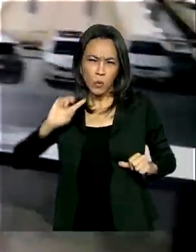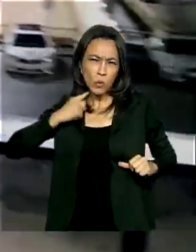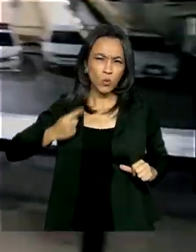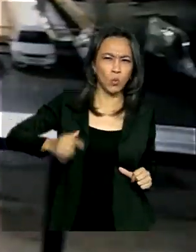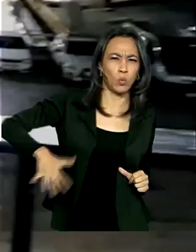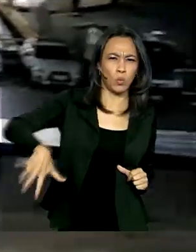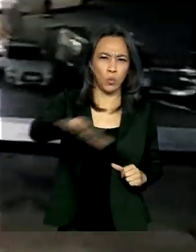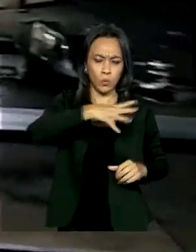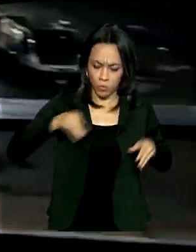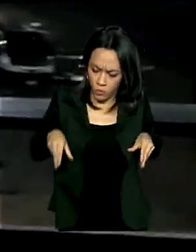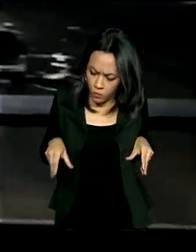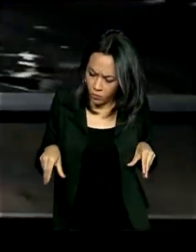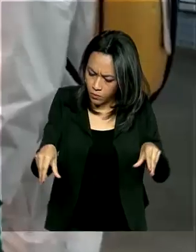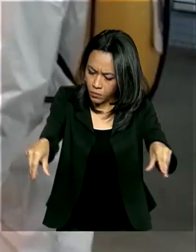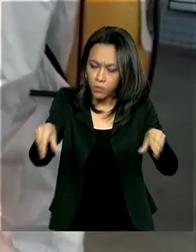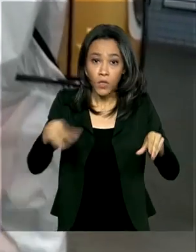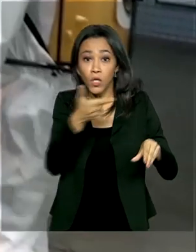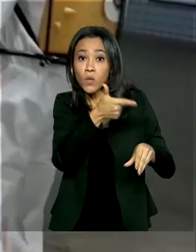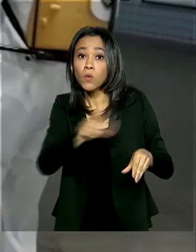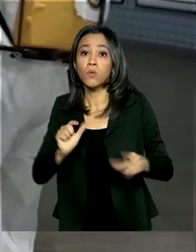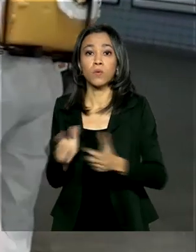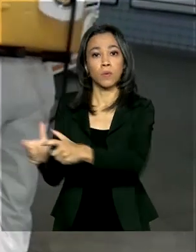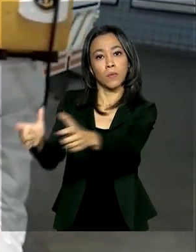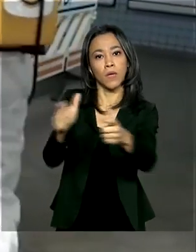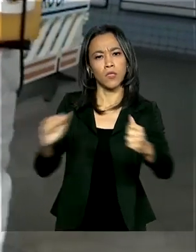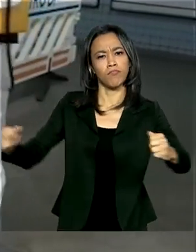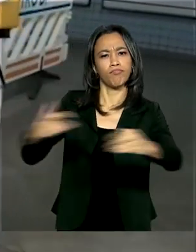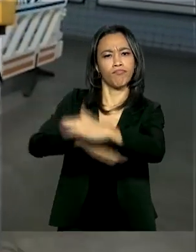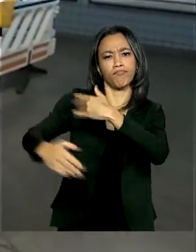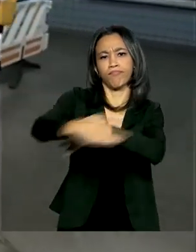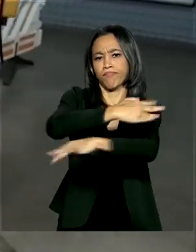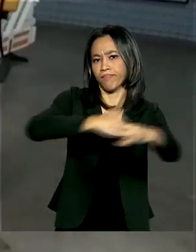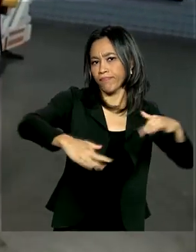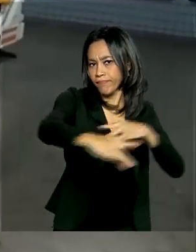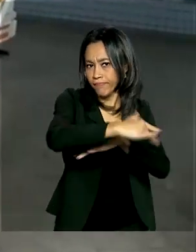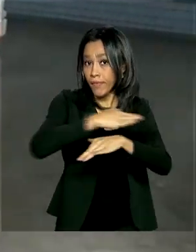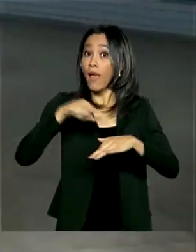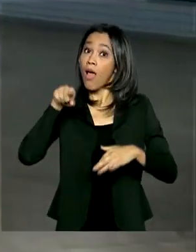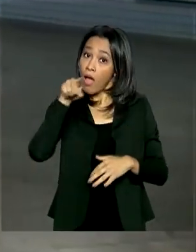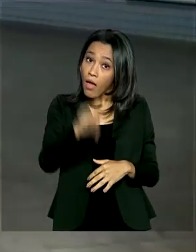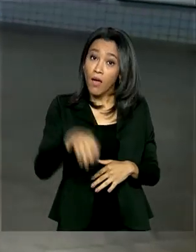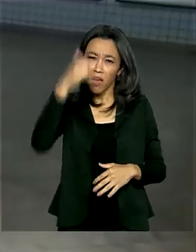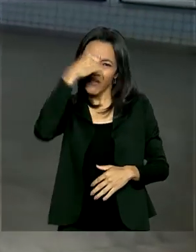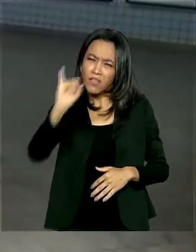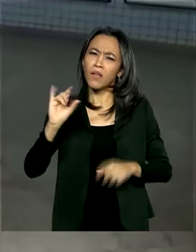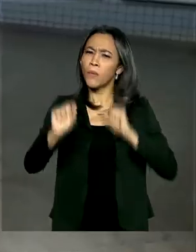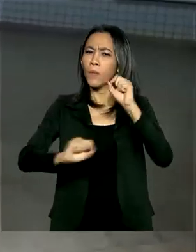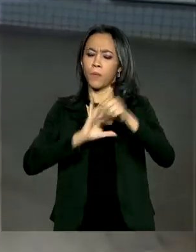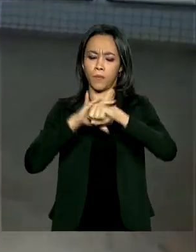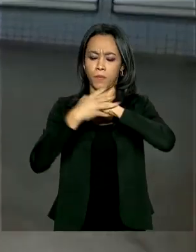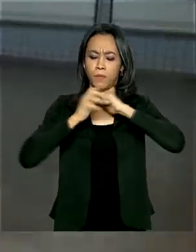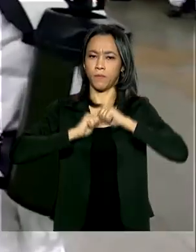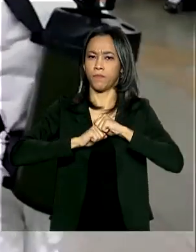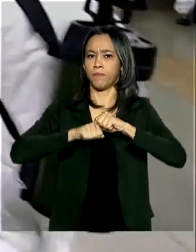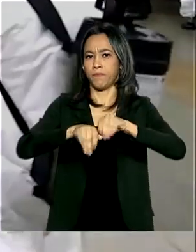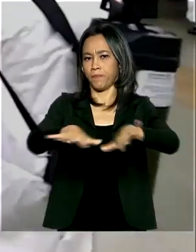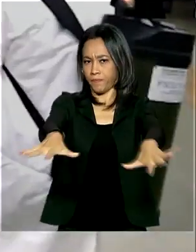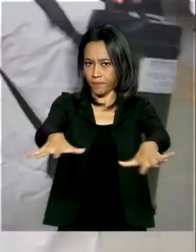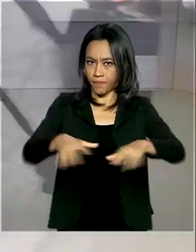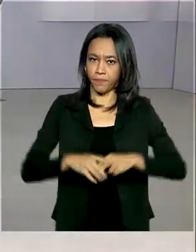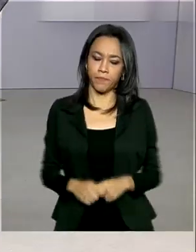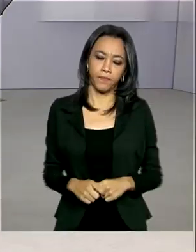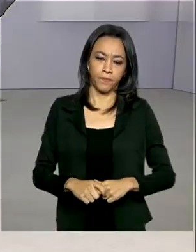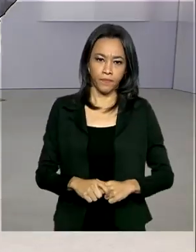corrimões, escadas e outros locais de grande circulação. A medida pretende evitar a disseminação do novo coronavírus.